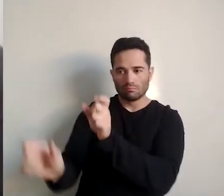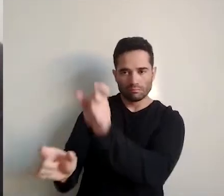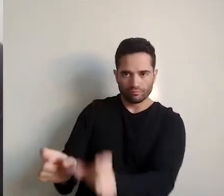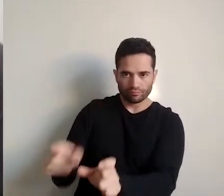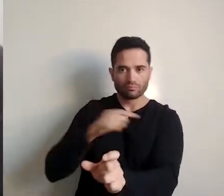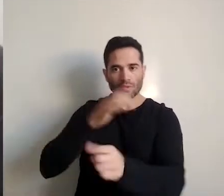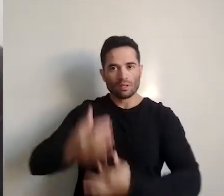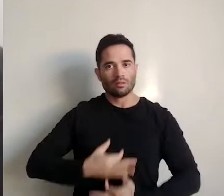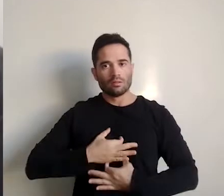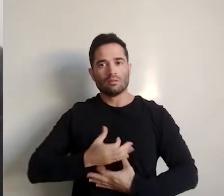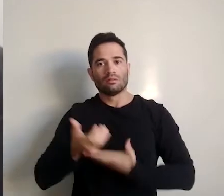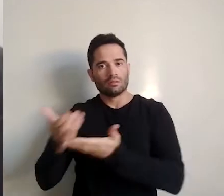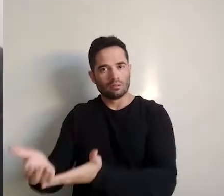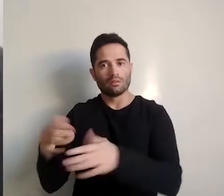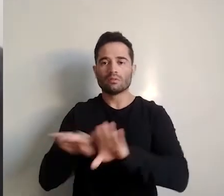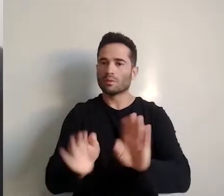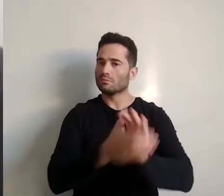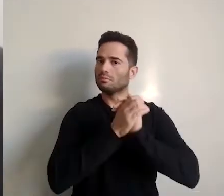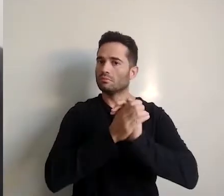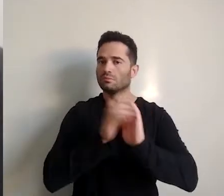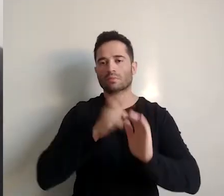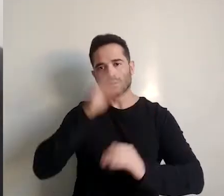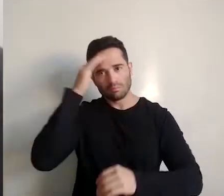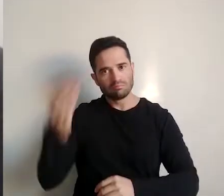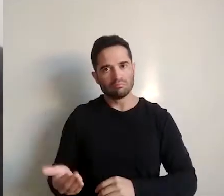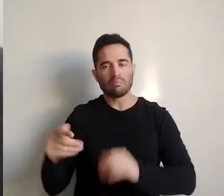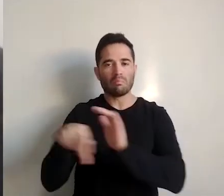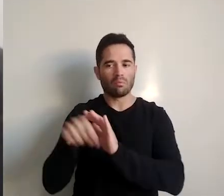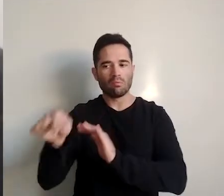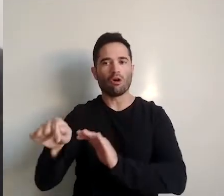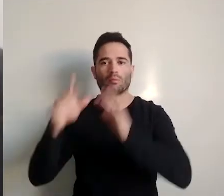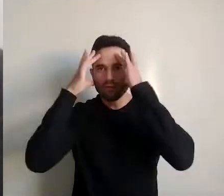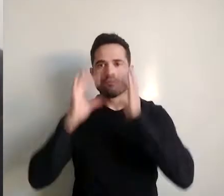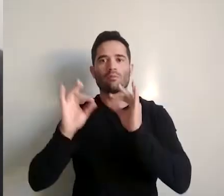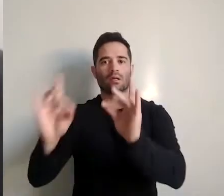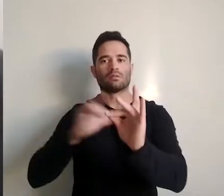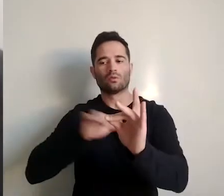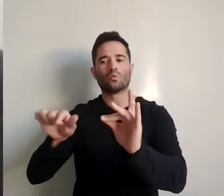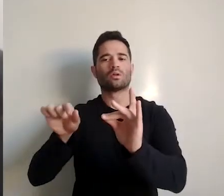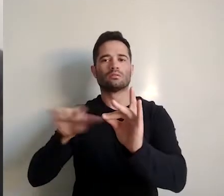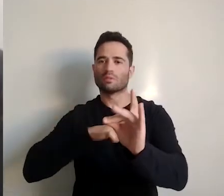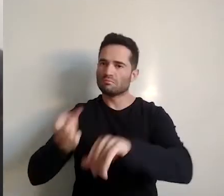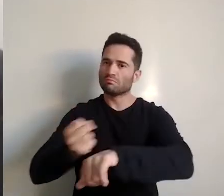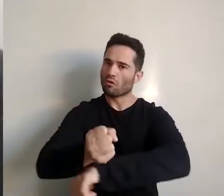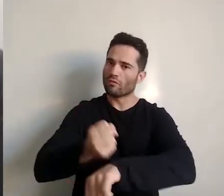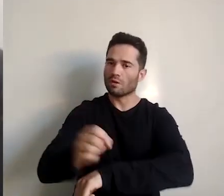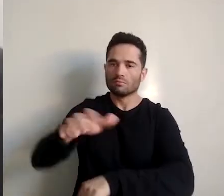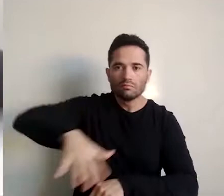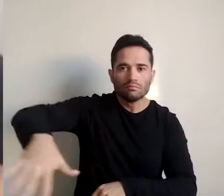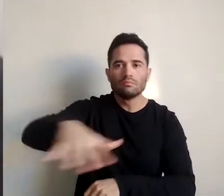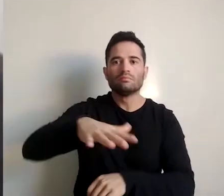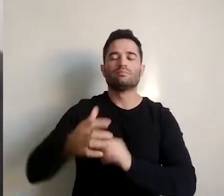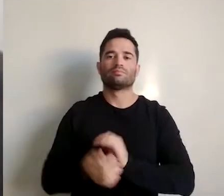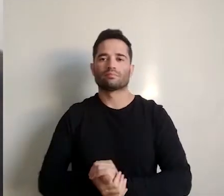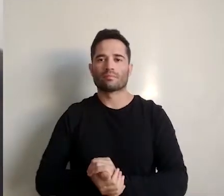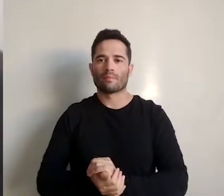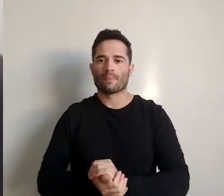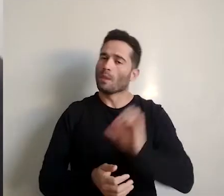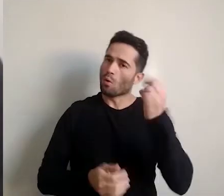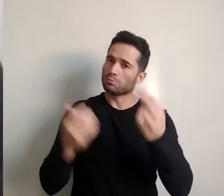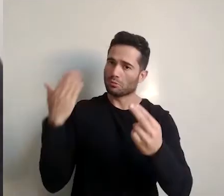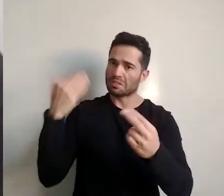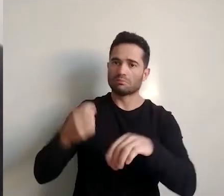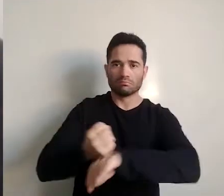medalha ou com a comenda, que reverenciam as valiosas qualidades dos que se dedicam ou se